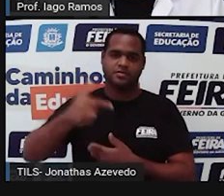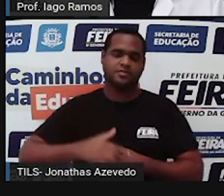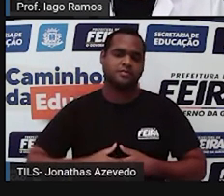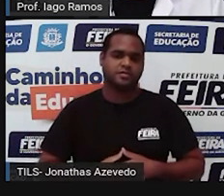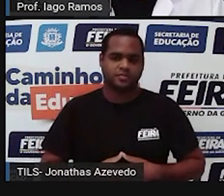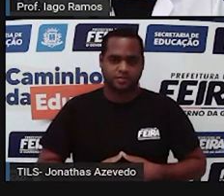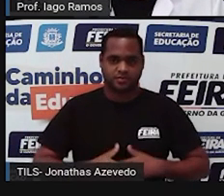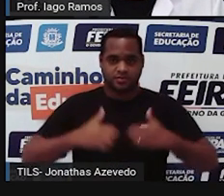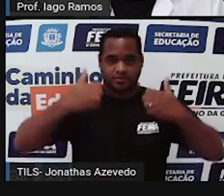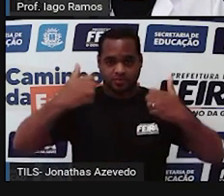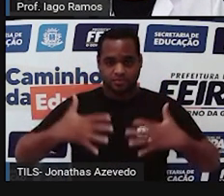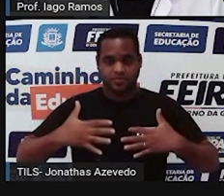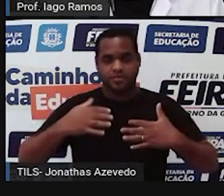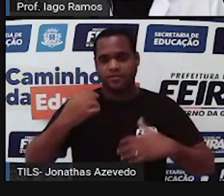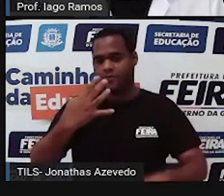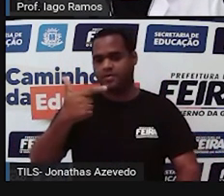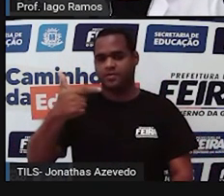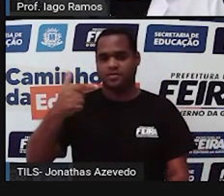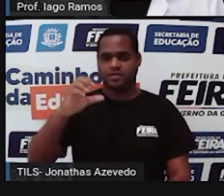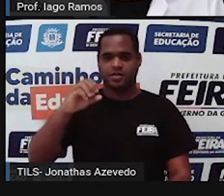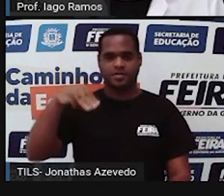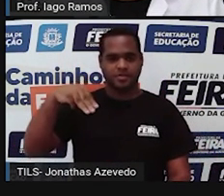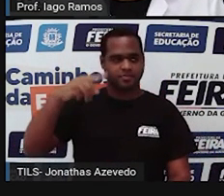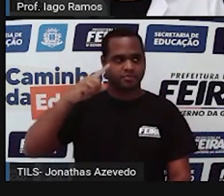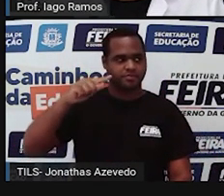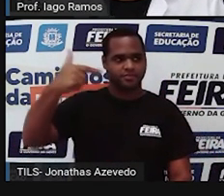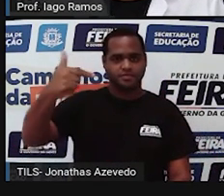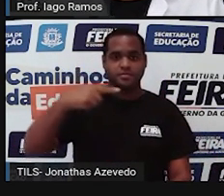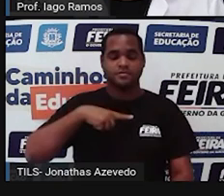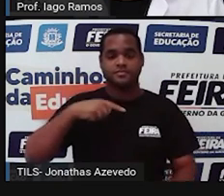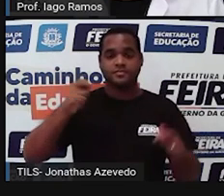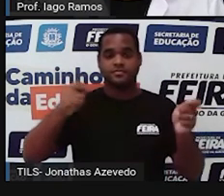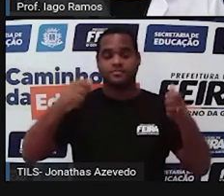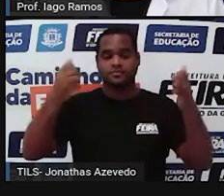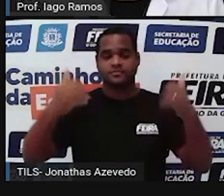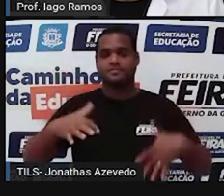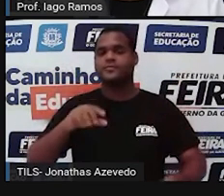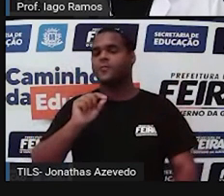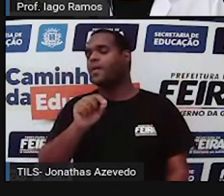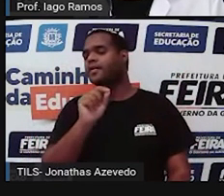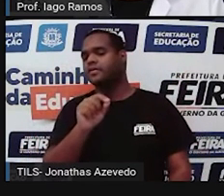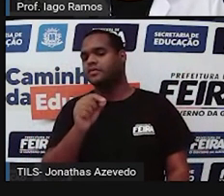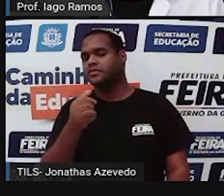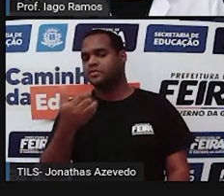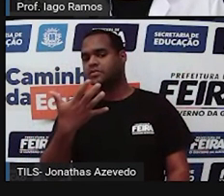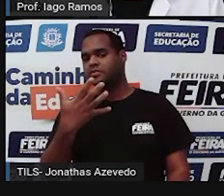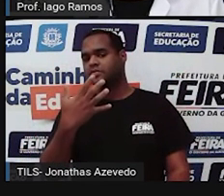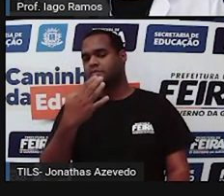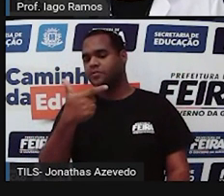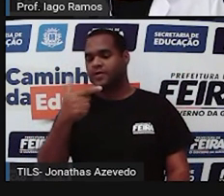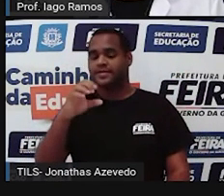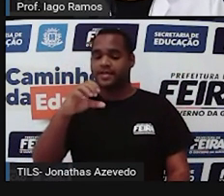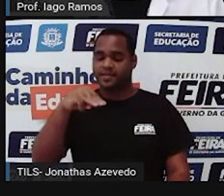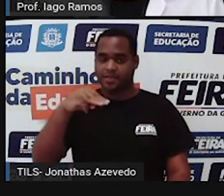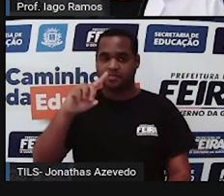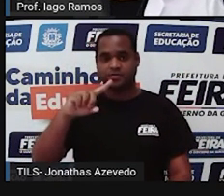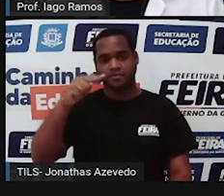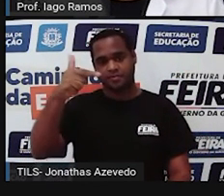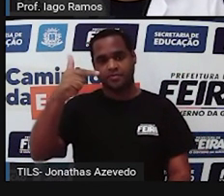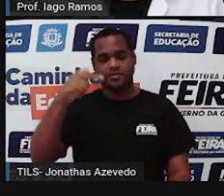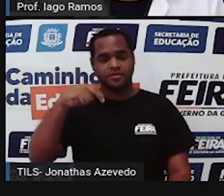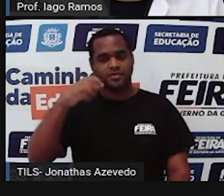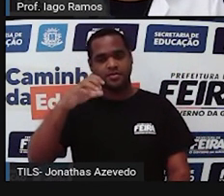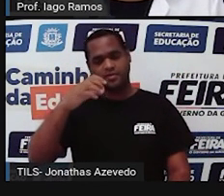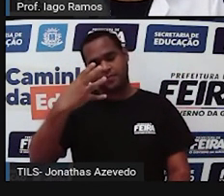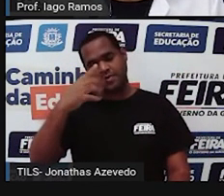e aí esses 42 centímetros quadrados olha só centímetro vezes centímetro por isso que aparece